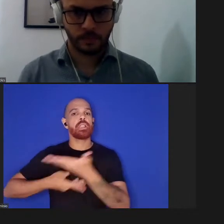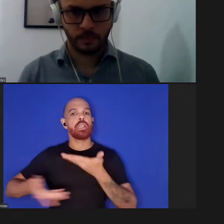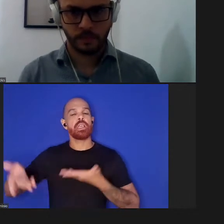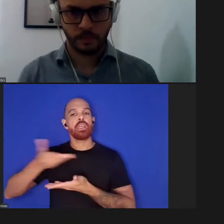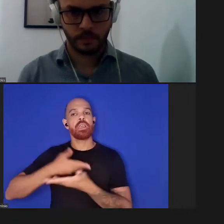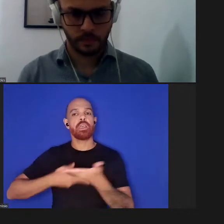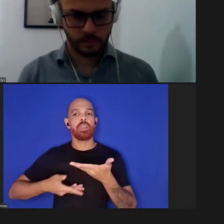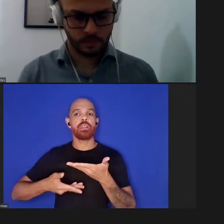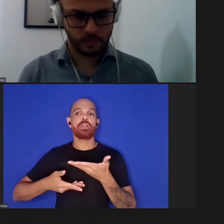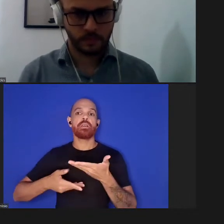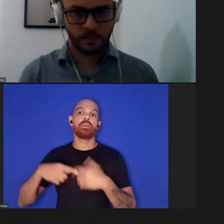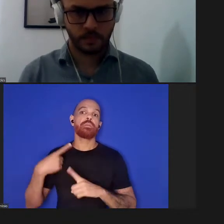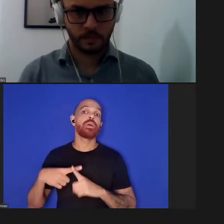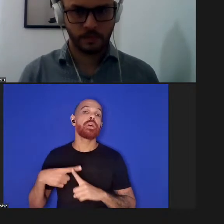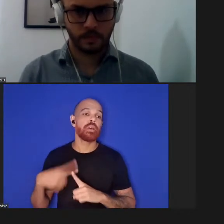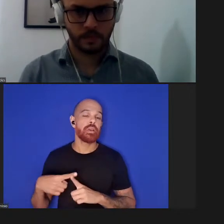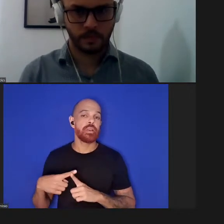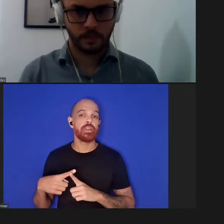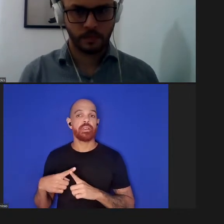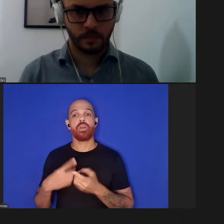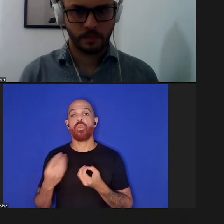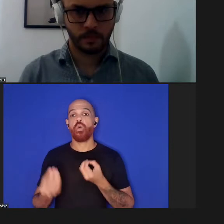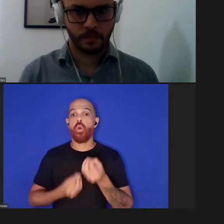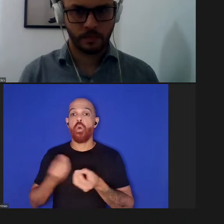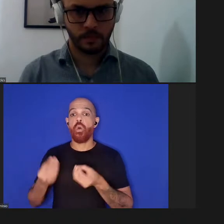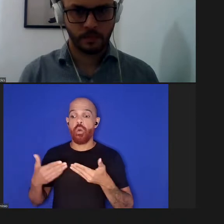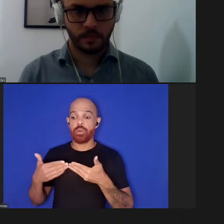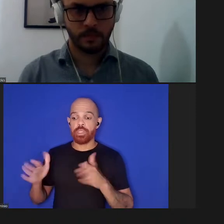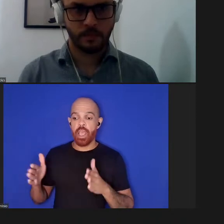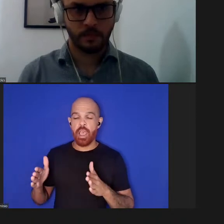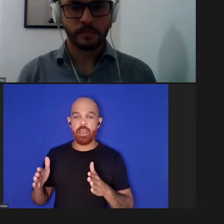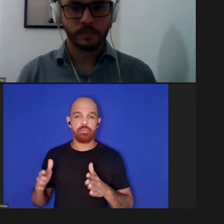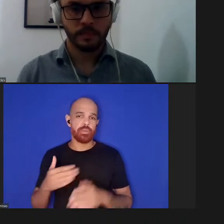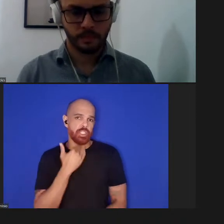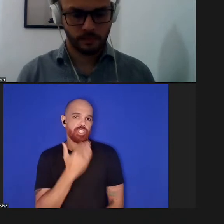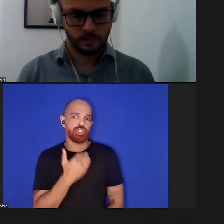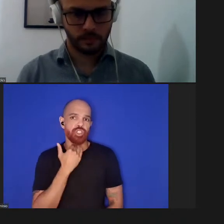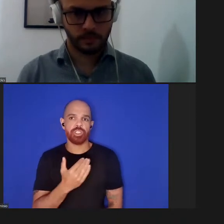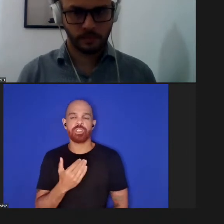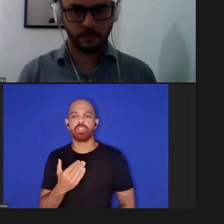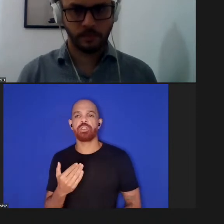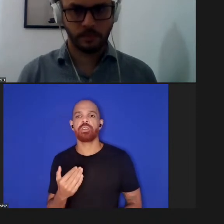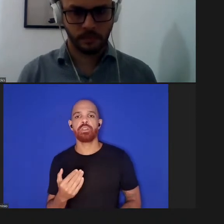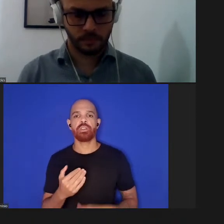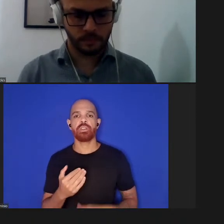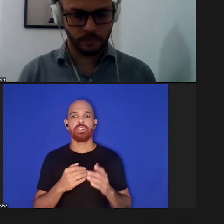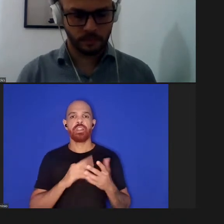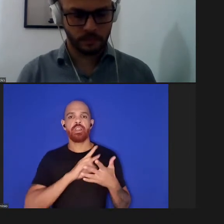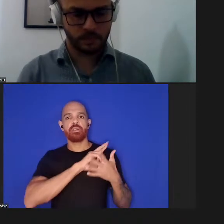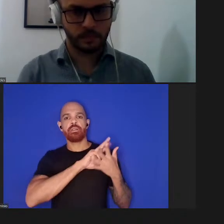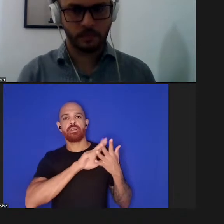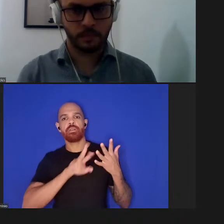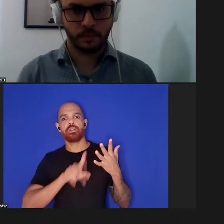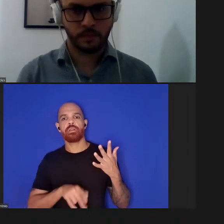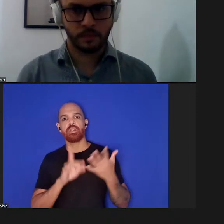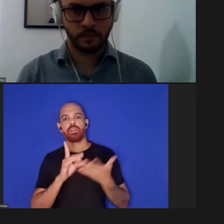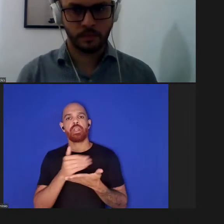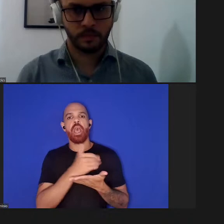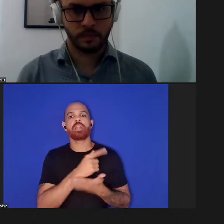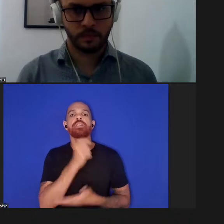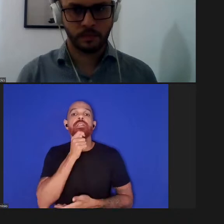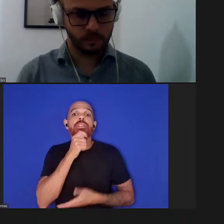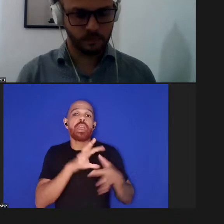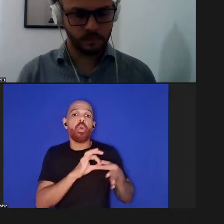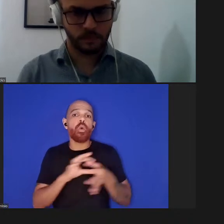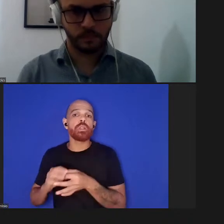aquilo também o como se abre não adianta colocar um conjunto de dados lá sem contexto sem